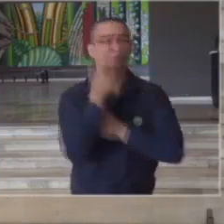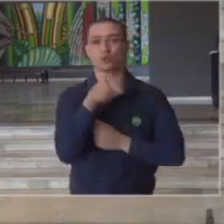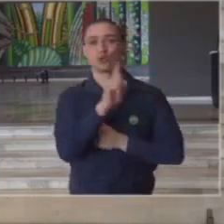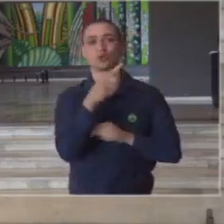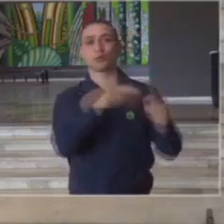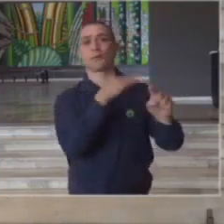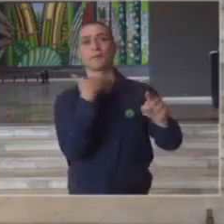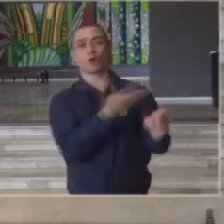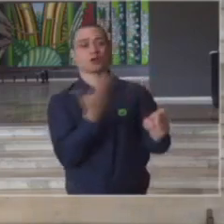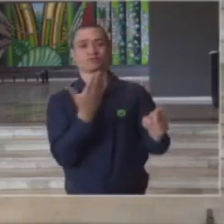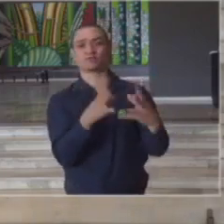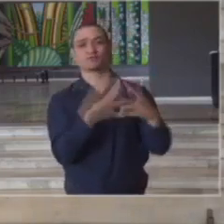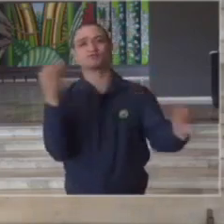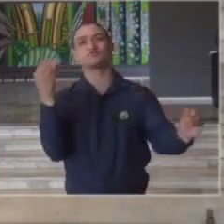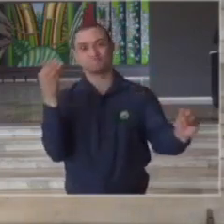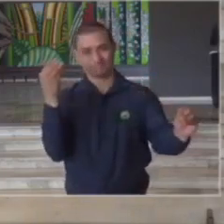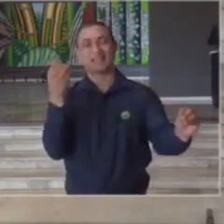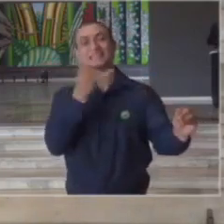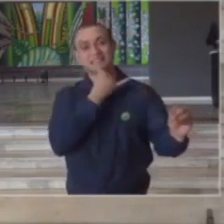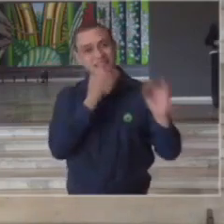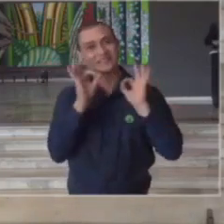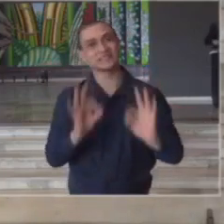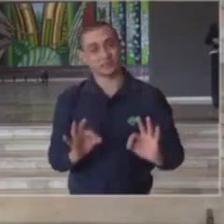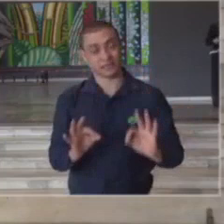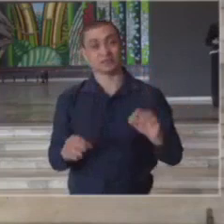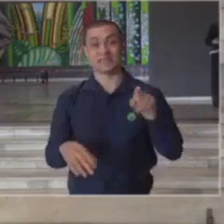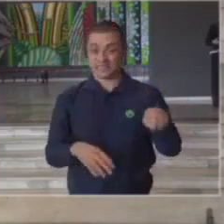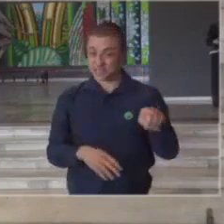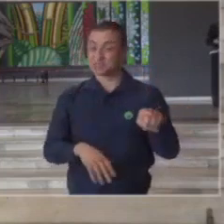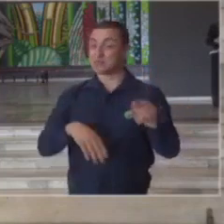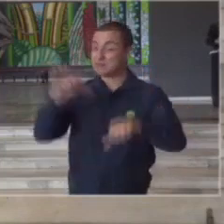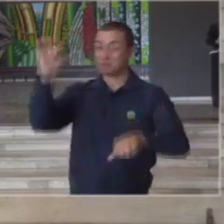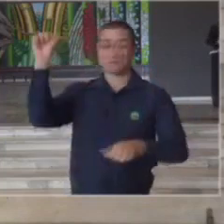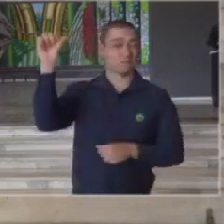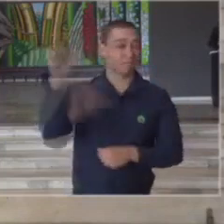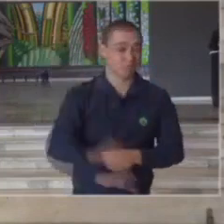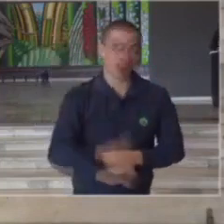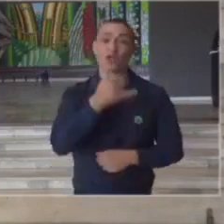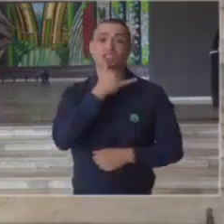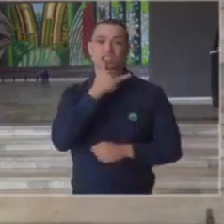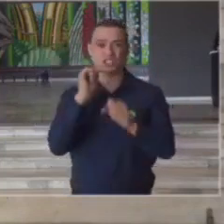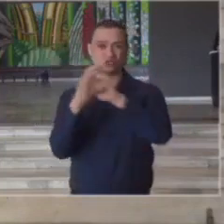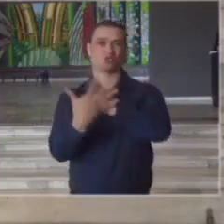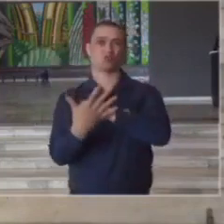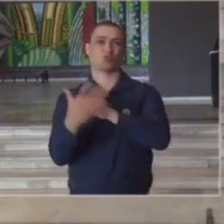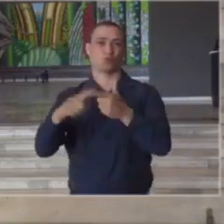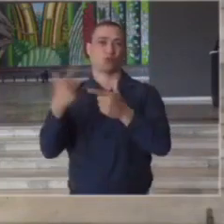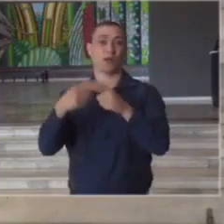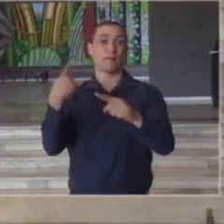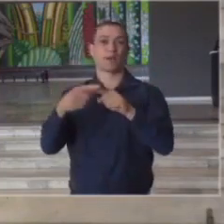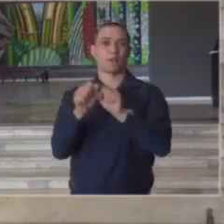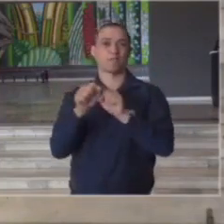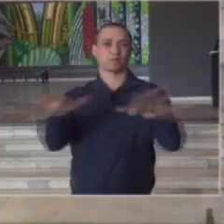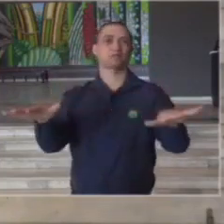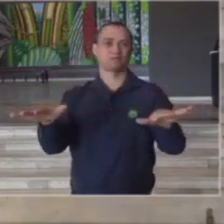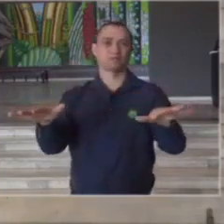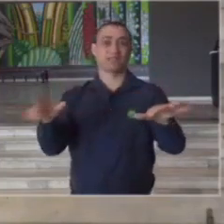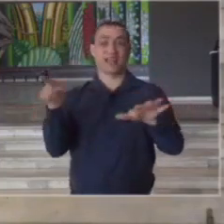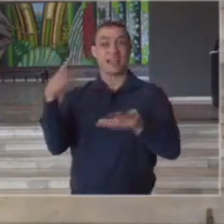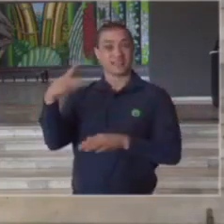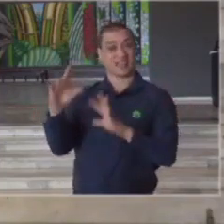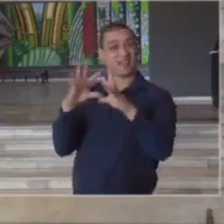essa também é uma fase é uma fase triste do coronavírus portanto a estas